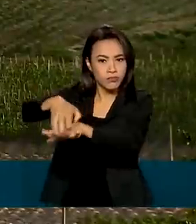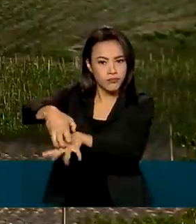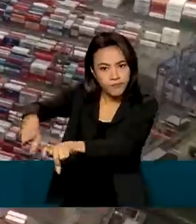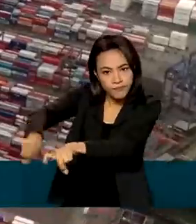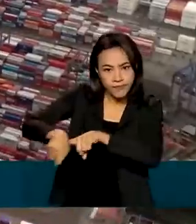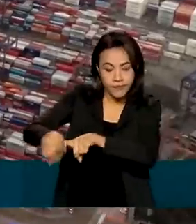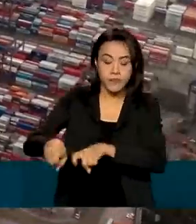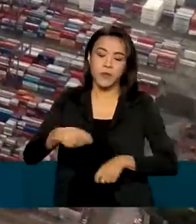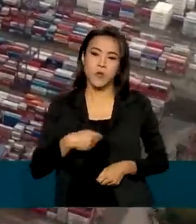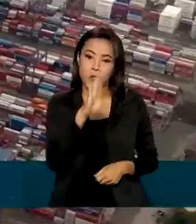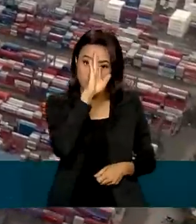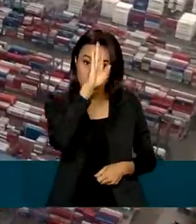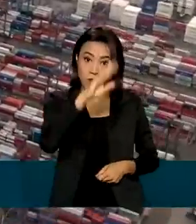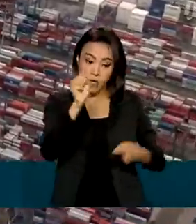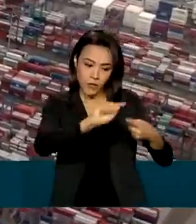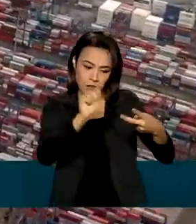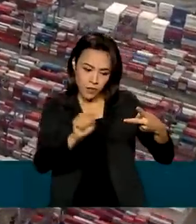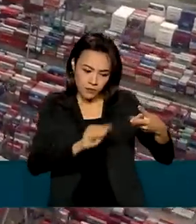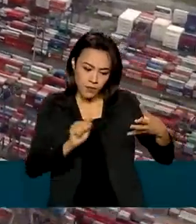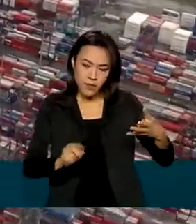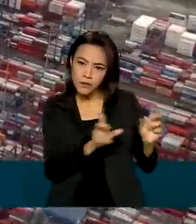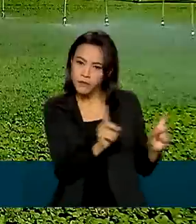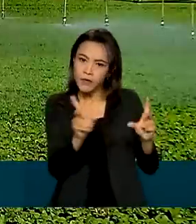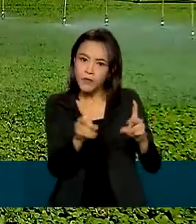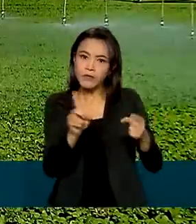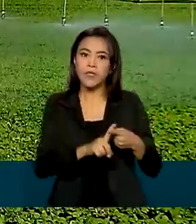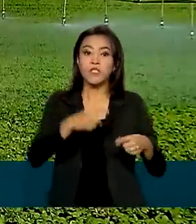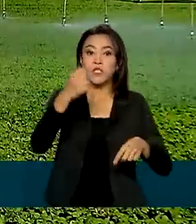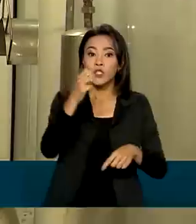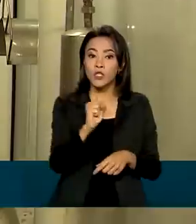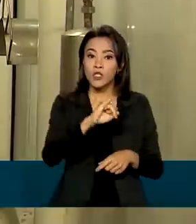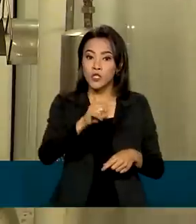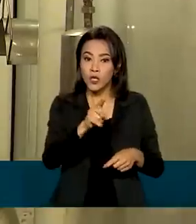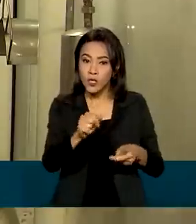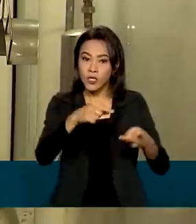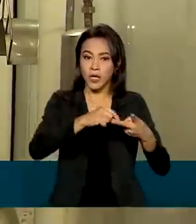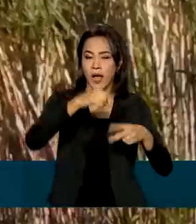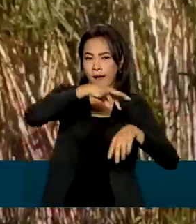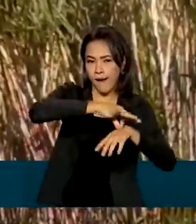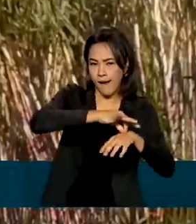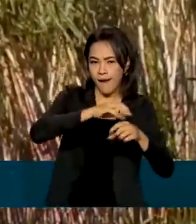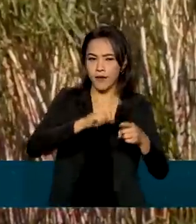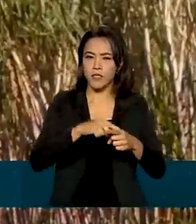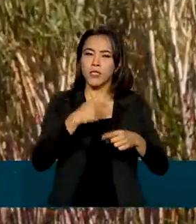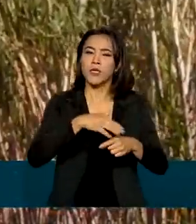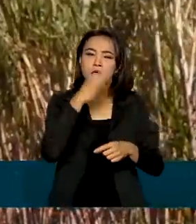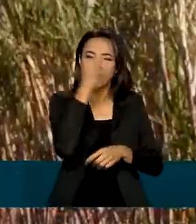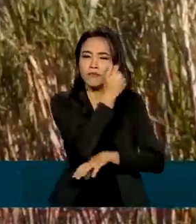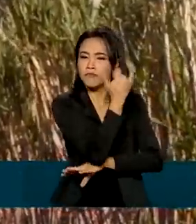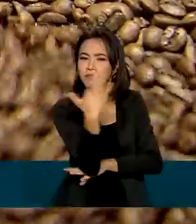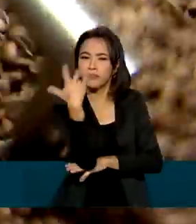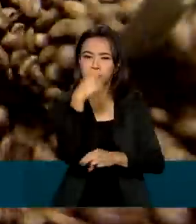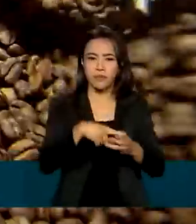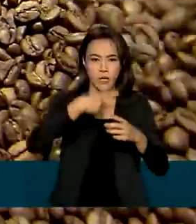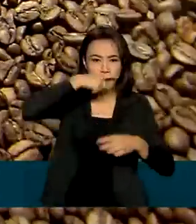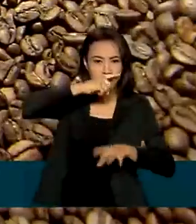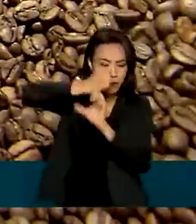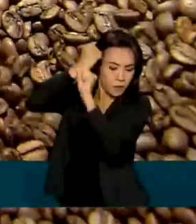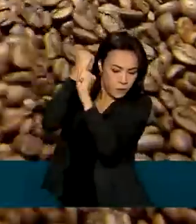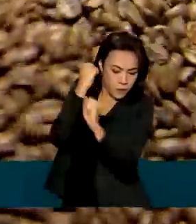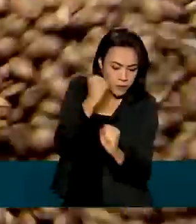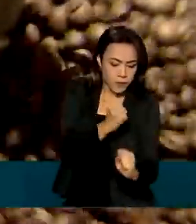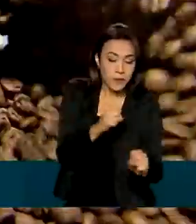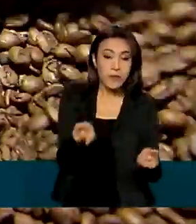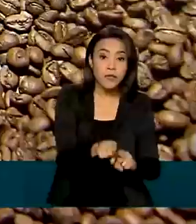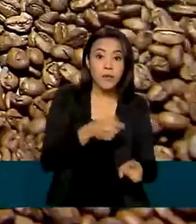Os principais produtos exportados pelo setor são soja, carnes, produtos florestais, derivados da cana-de-açúcar